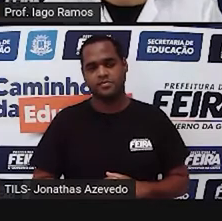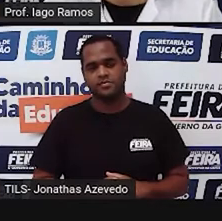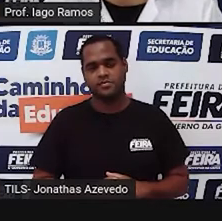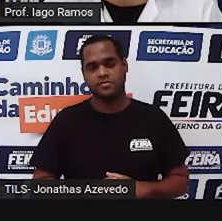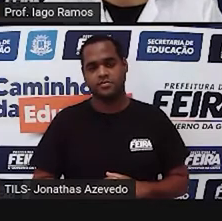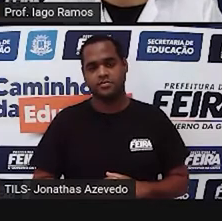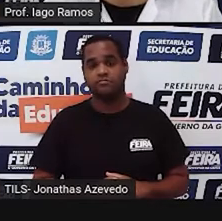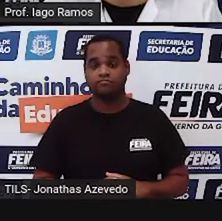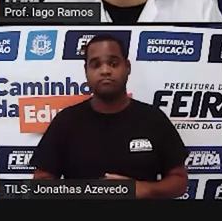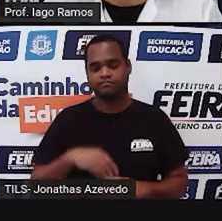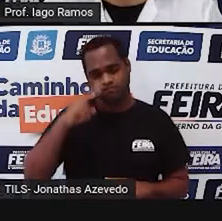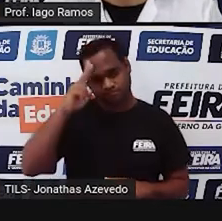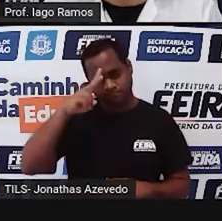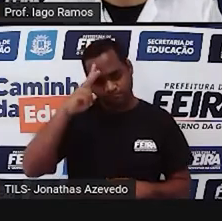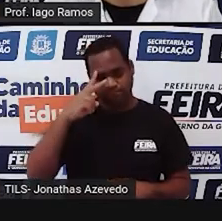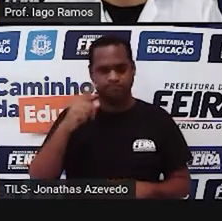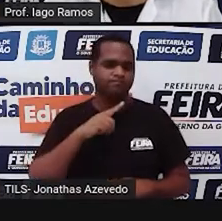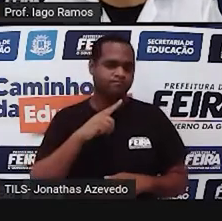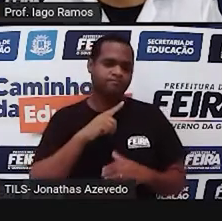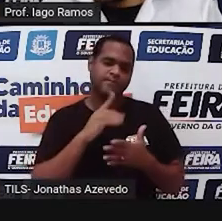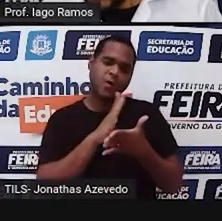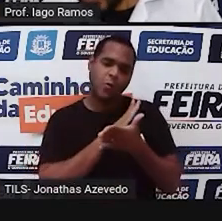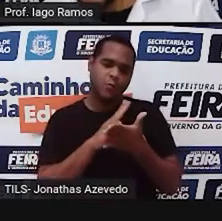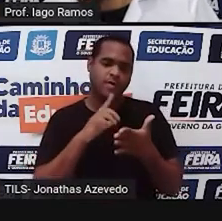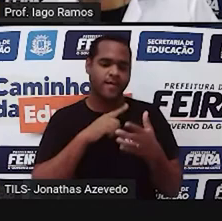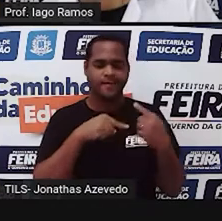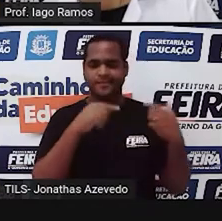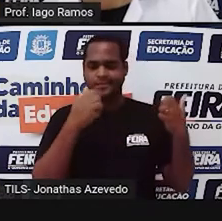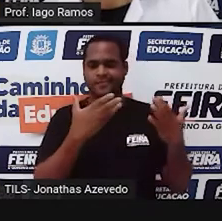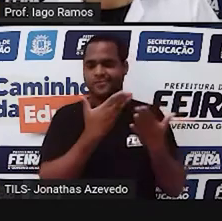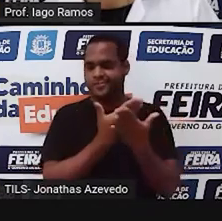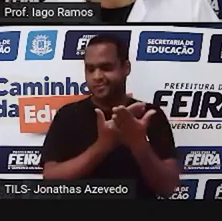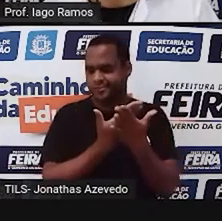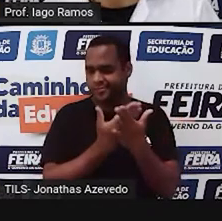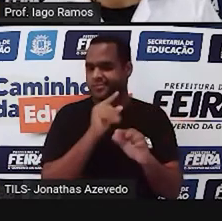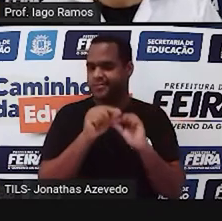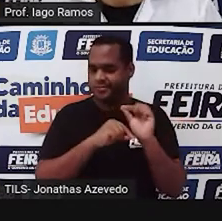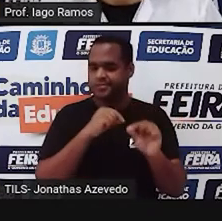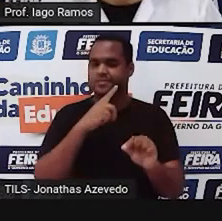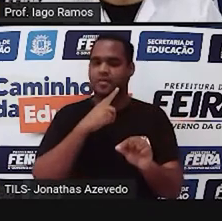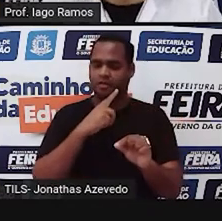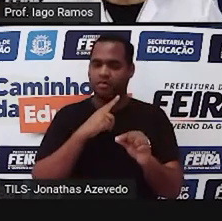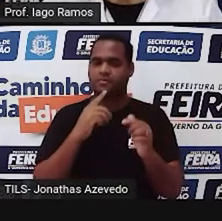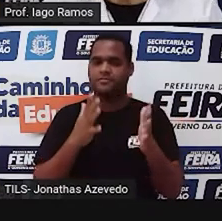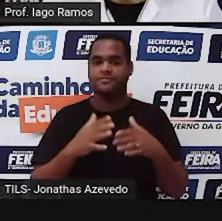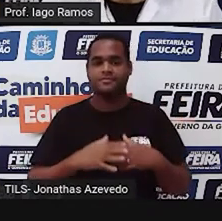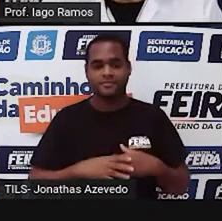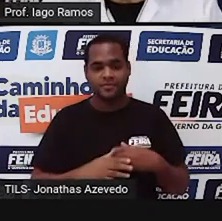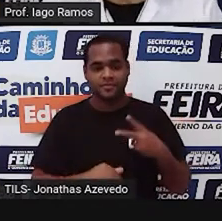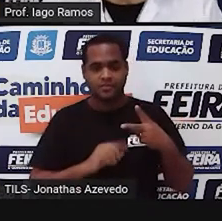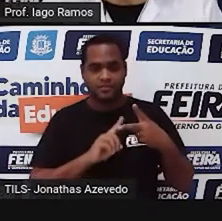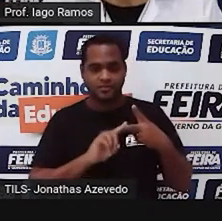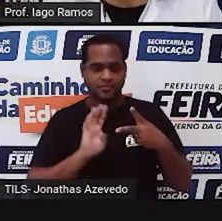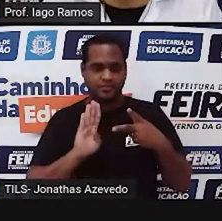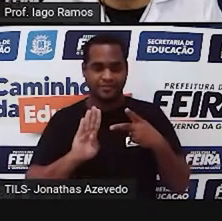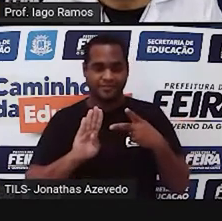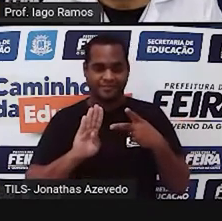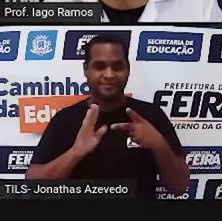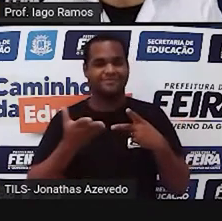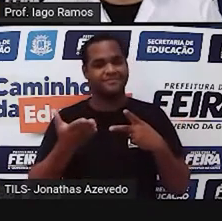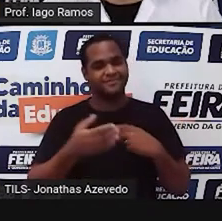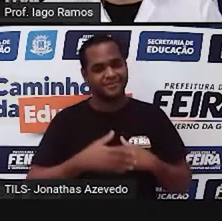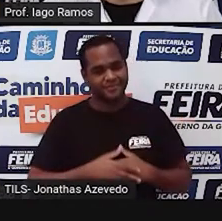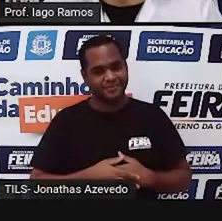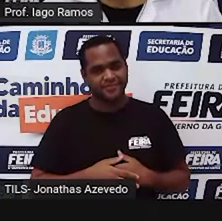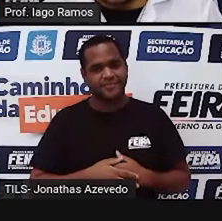Só lembrando que em aulas anteriores a gente estudou essas coisas, tá bom? É o isósceles,